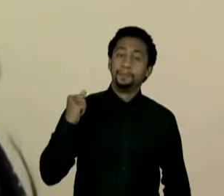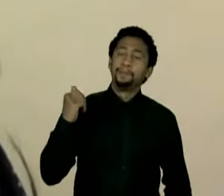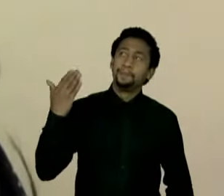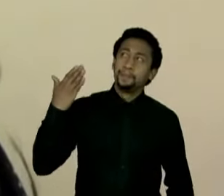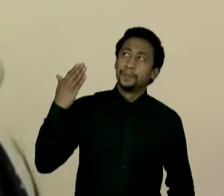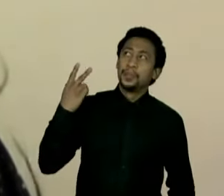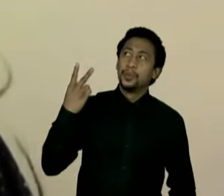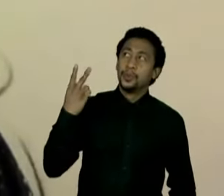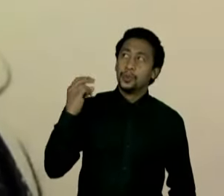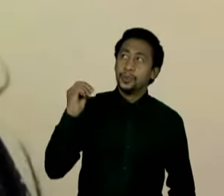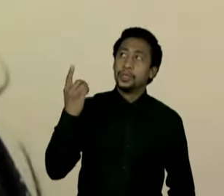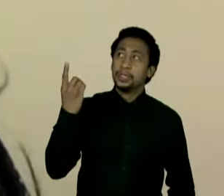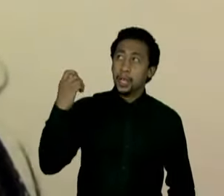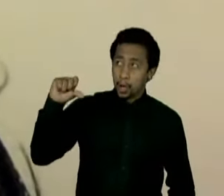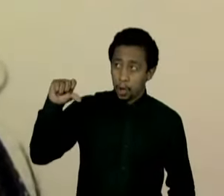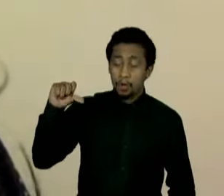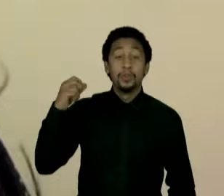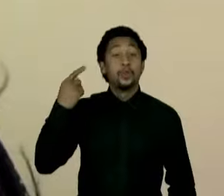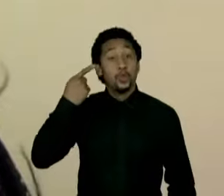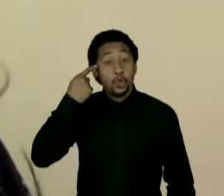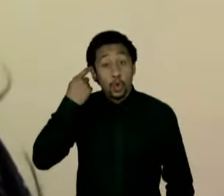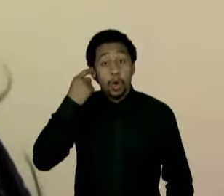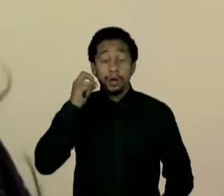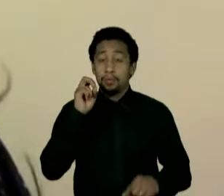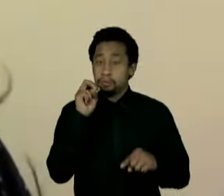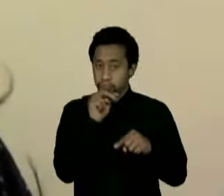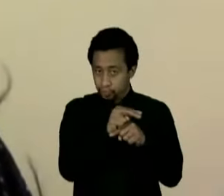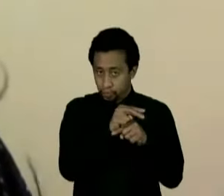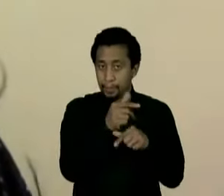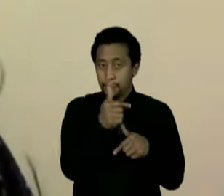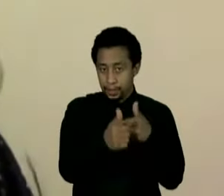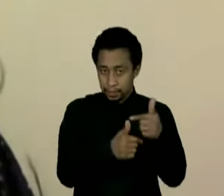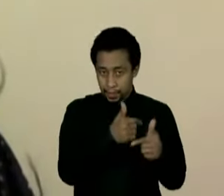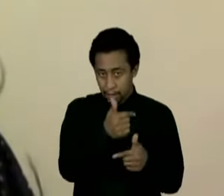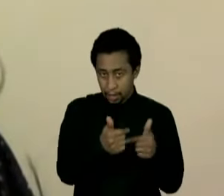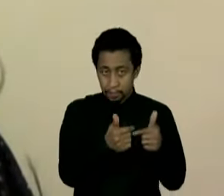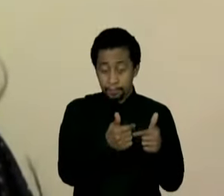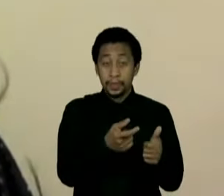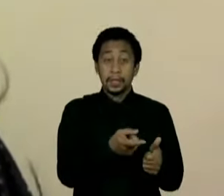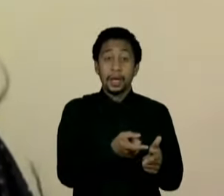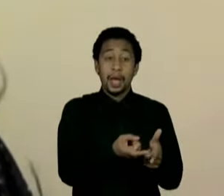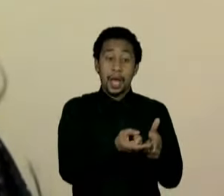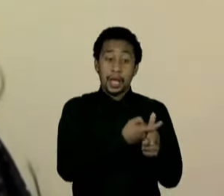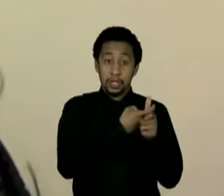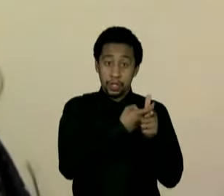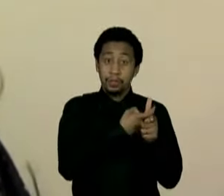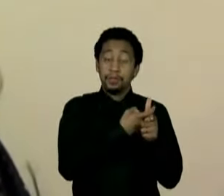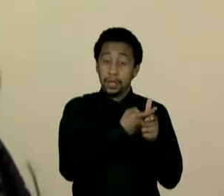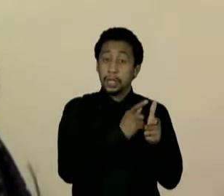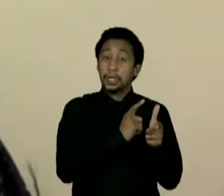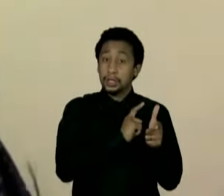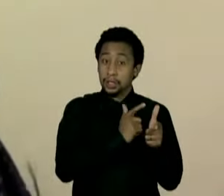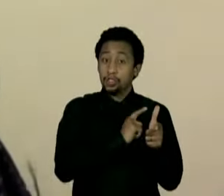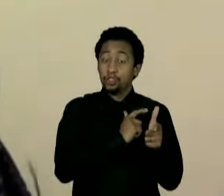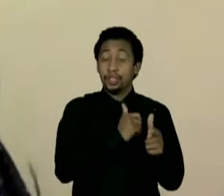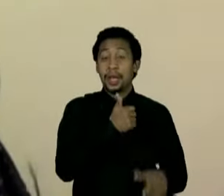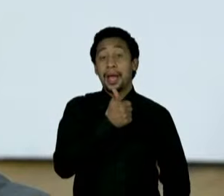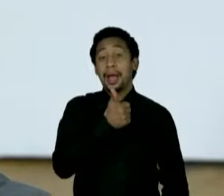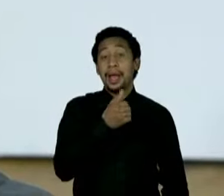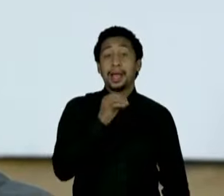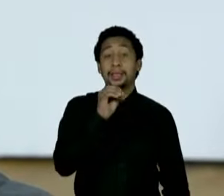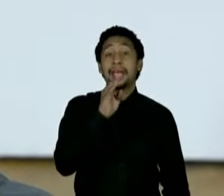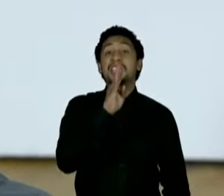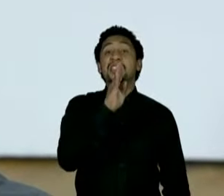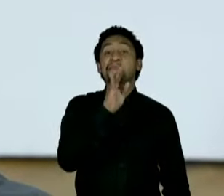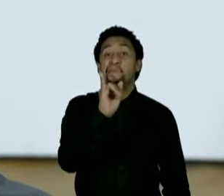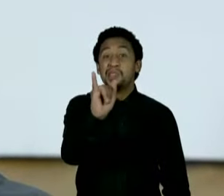2019, as contas ali diziam que o governo do senhor teria deixado um bombo de 10 bilhões de